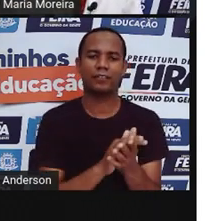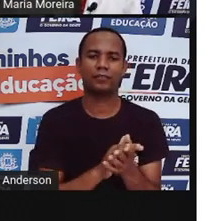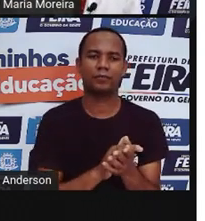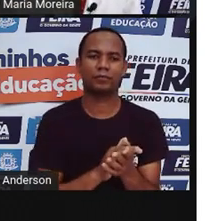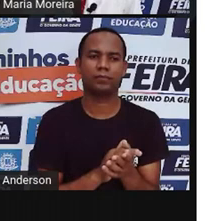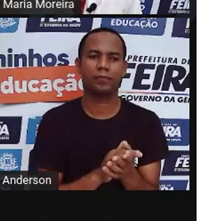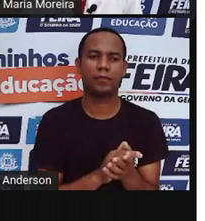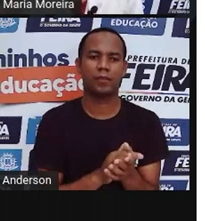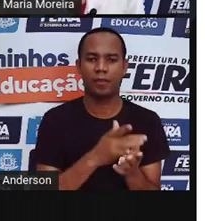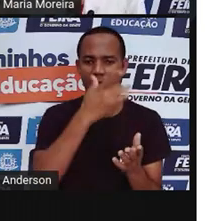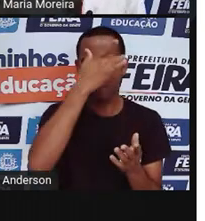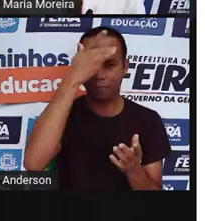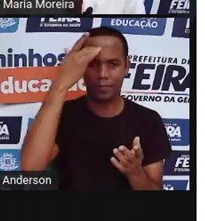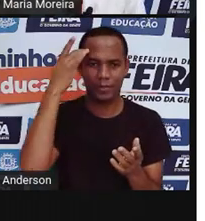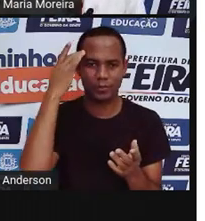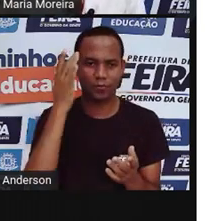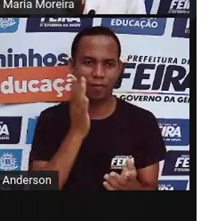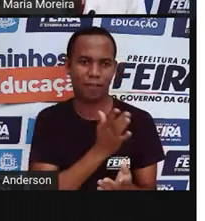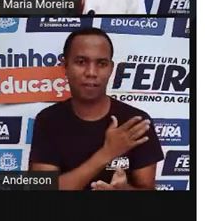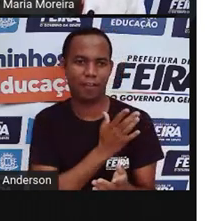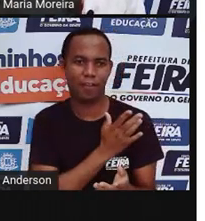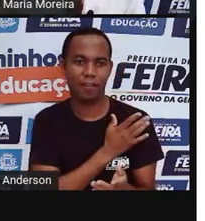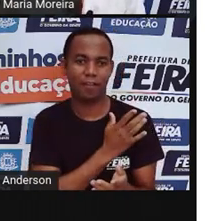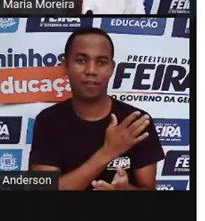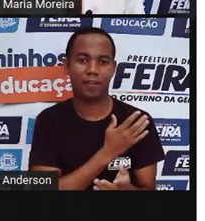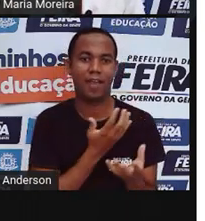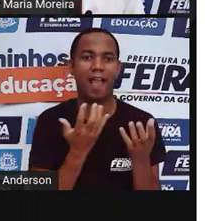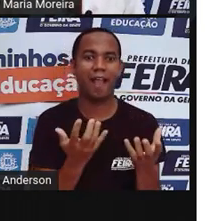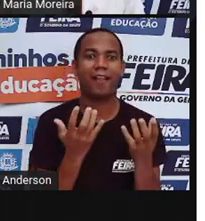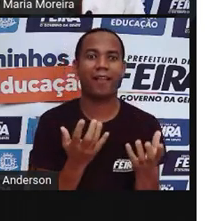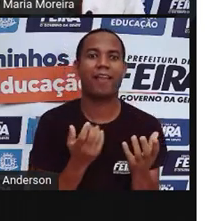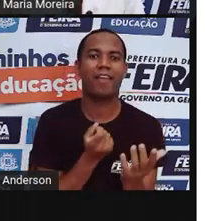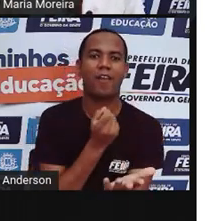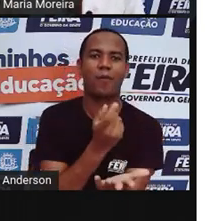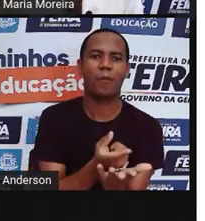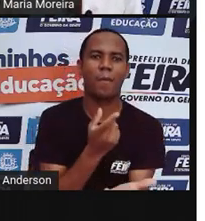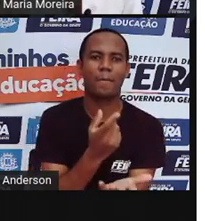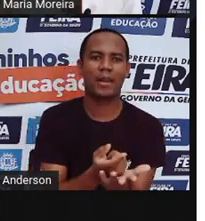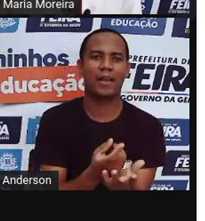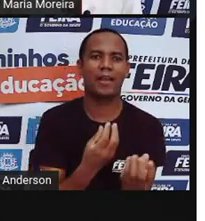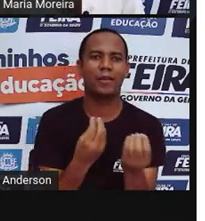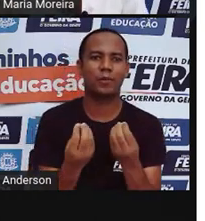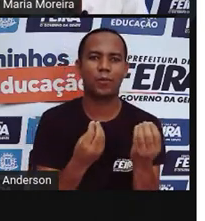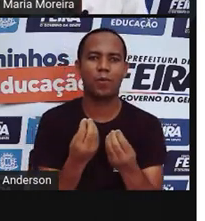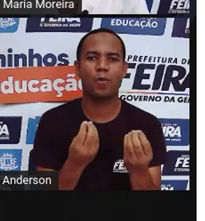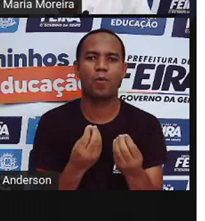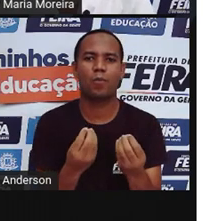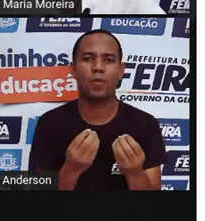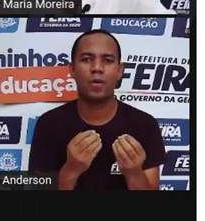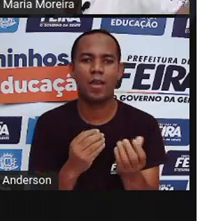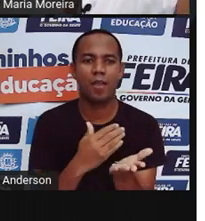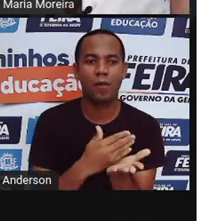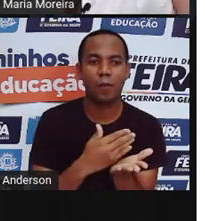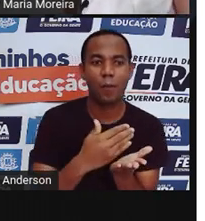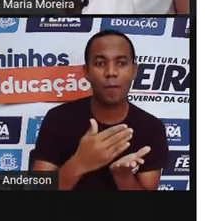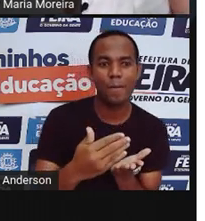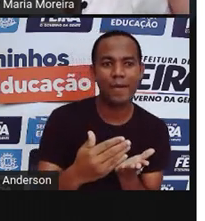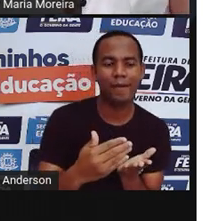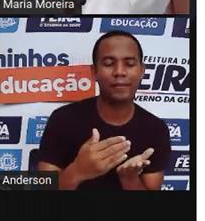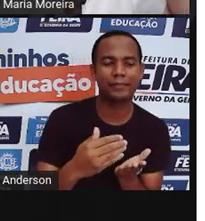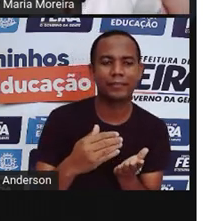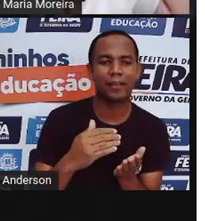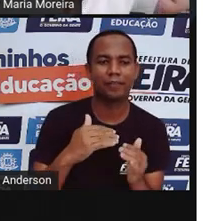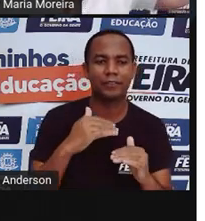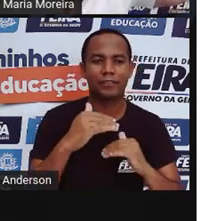burguesia e pessoal com o dinheiro, né? E o desenvolvimento mais aprimorado do comércio. Então o comércio ele começa a crescer